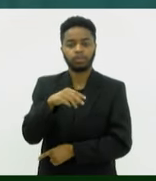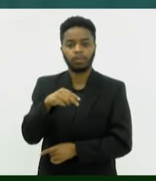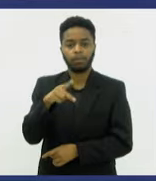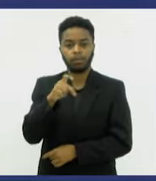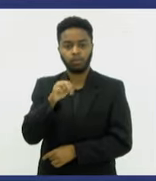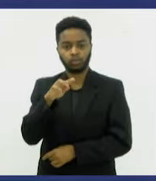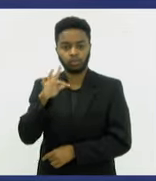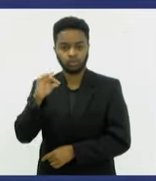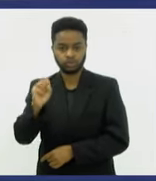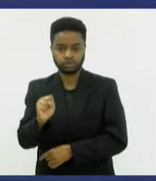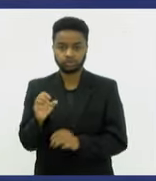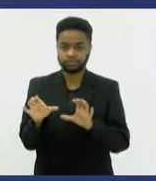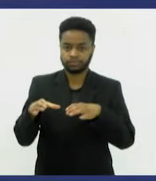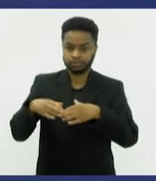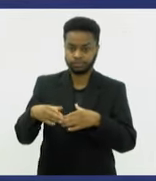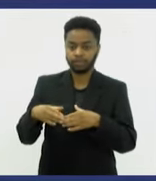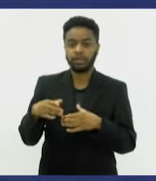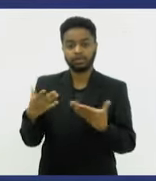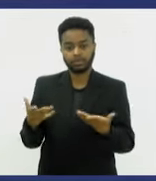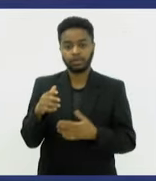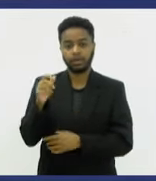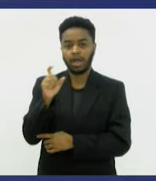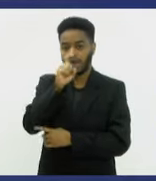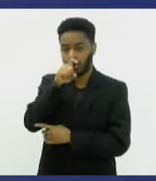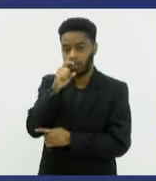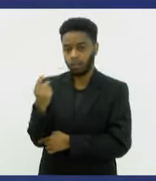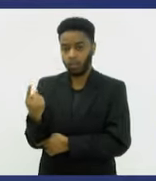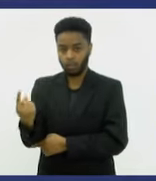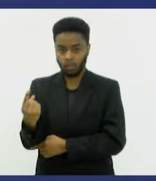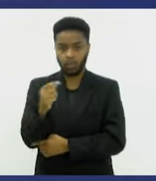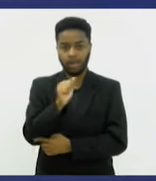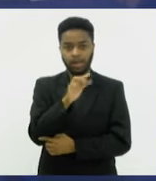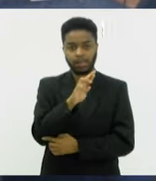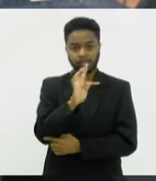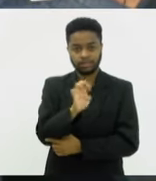Lagos. Final de jogo, Araruama 1, Arte Sul 0.